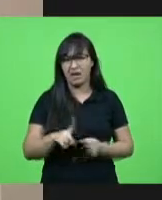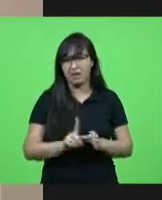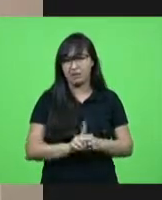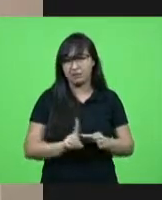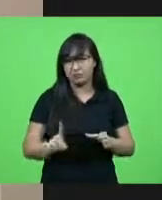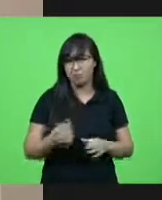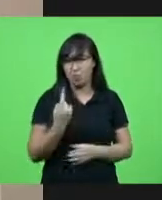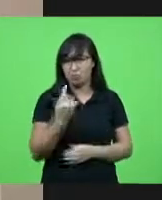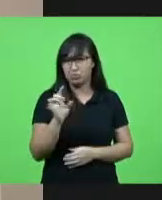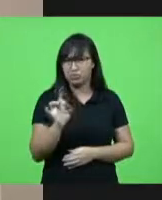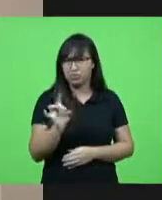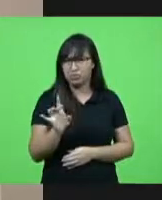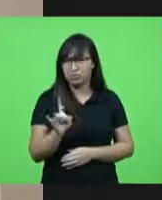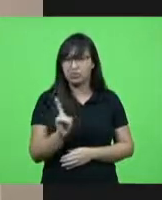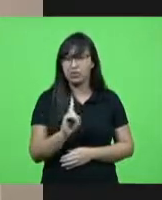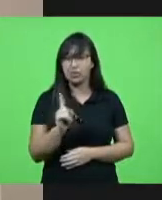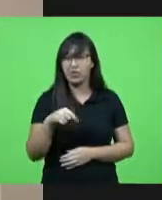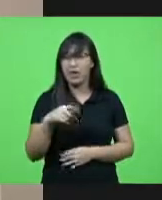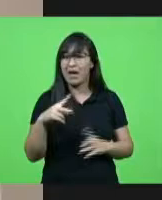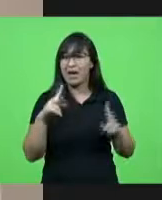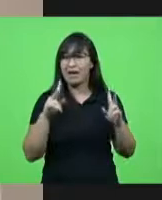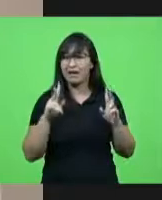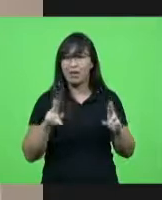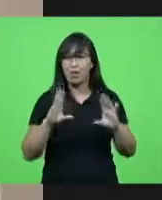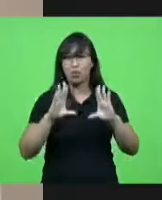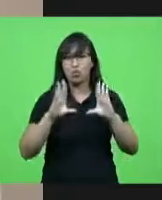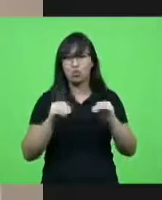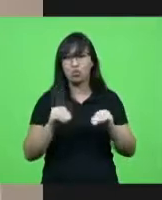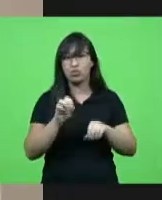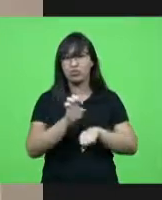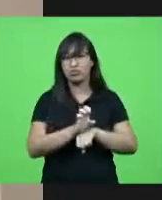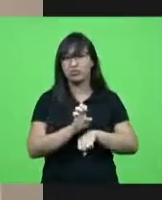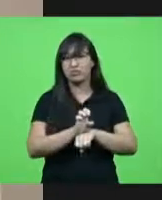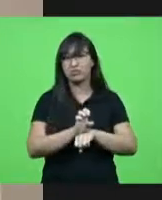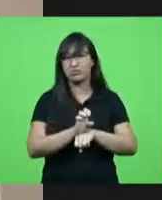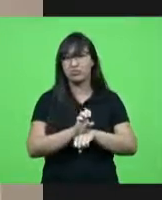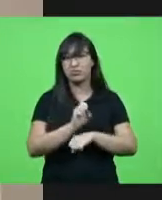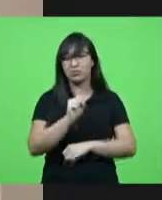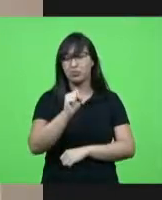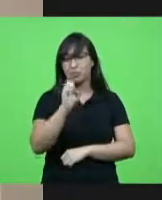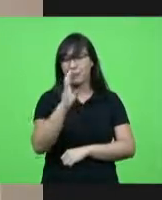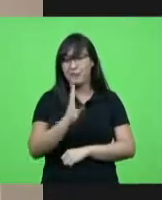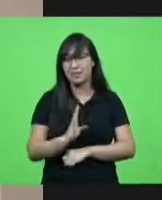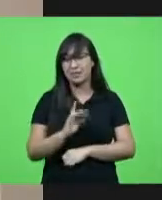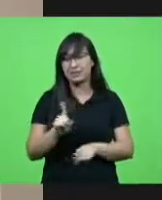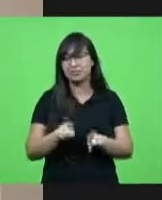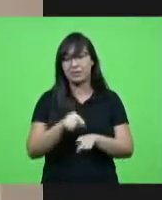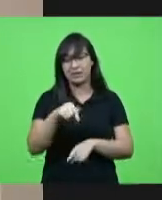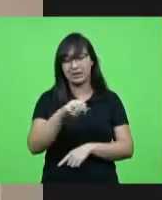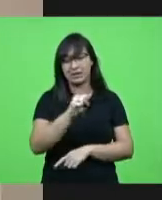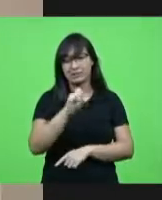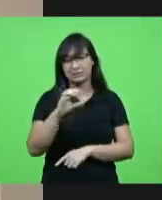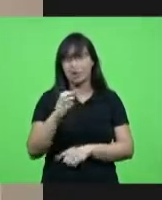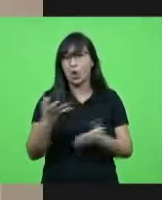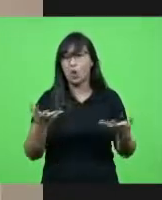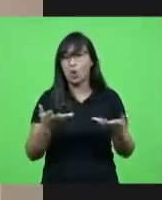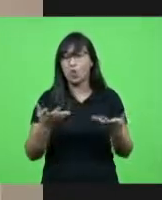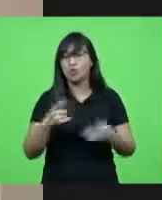é igual em toda a rede de saúde do estado do Brasil como um todo hoje Santa Catarina tem aí